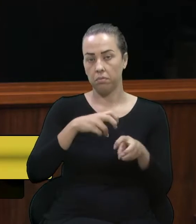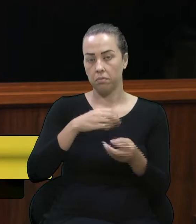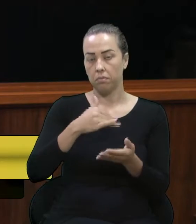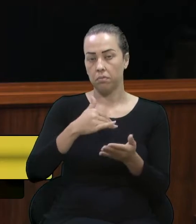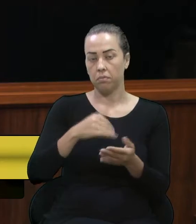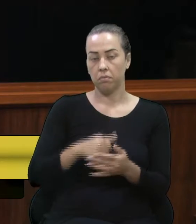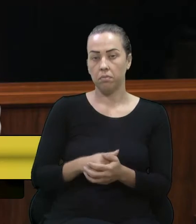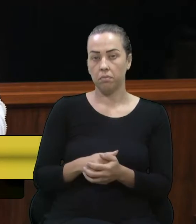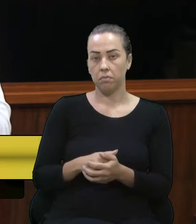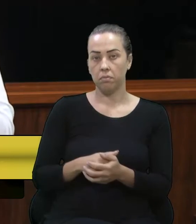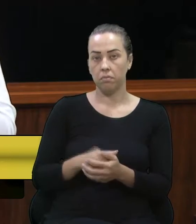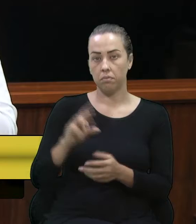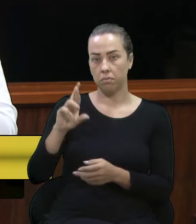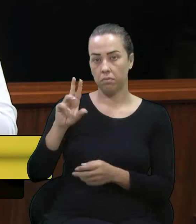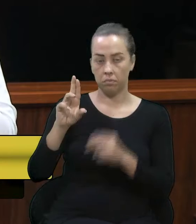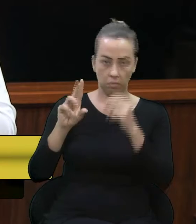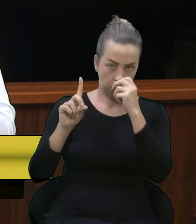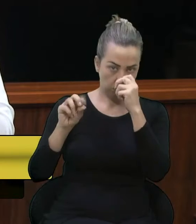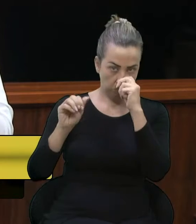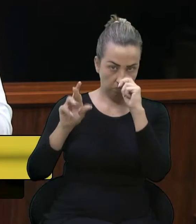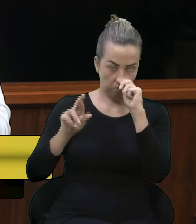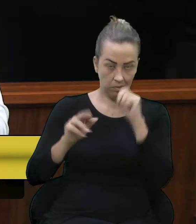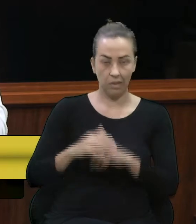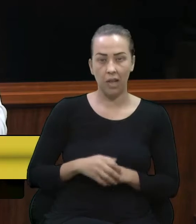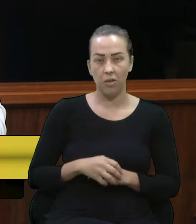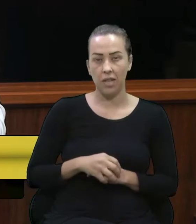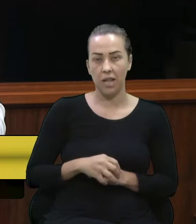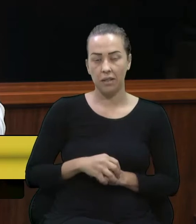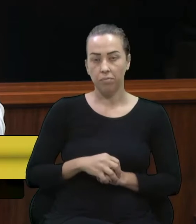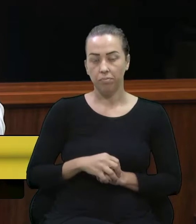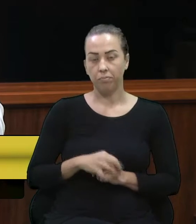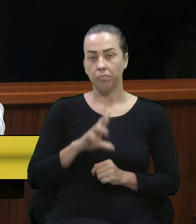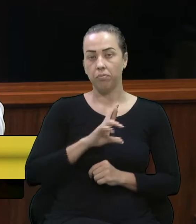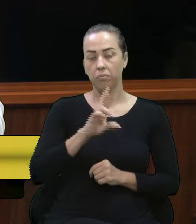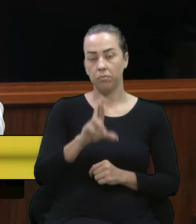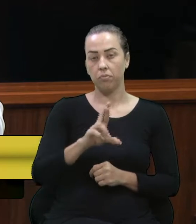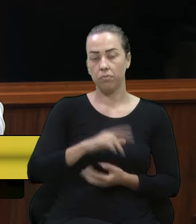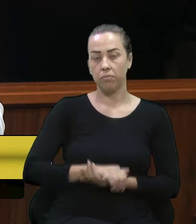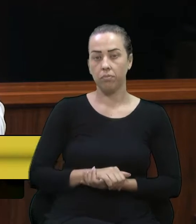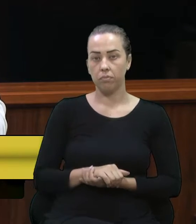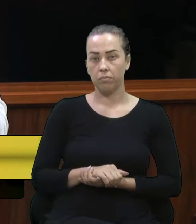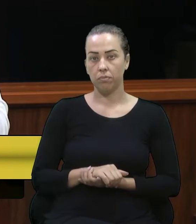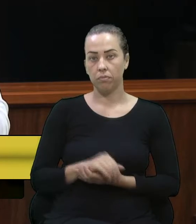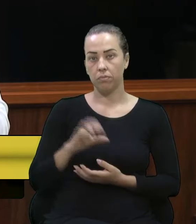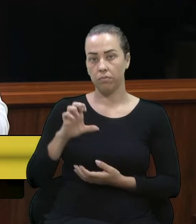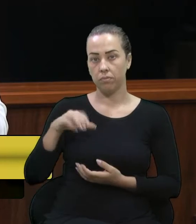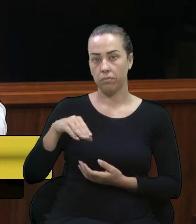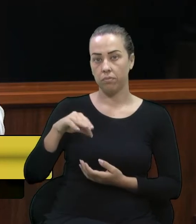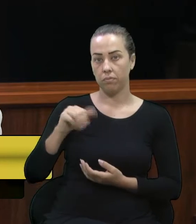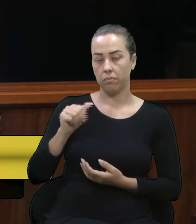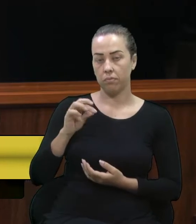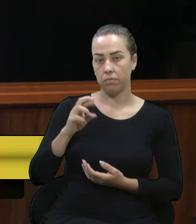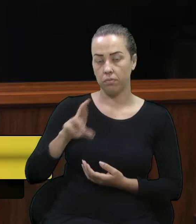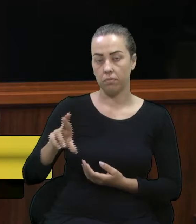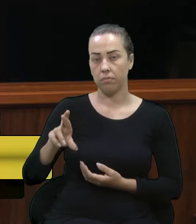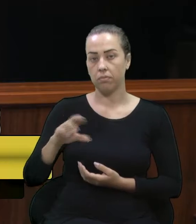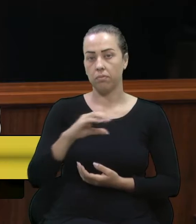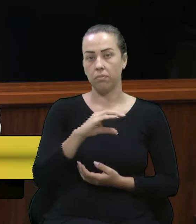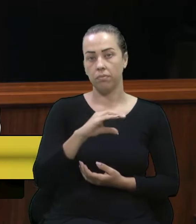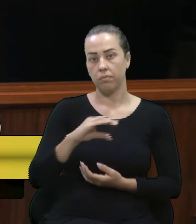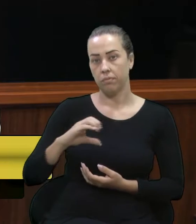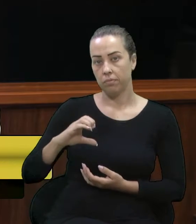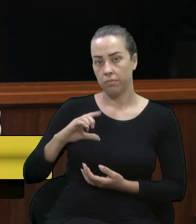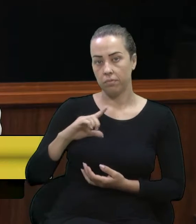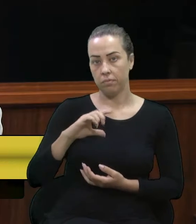Rudimar Benegoto. Nós tivemos representantes da EMATER, do Instituto Celeste Gobato,